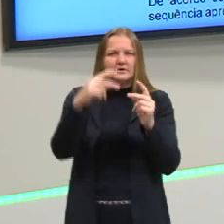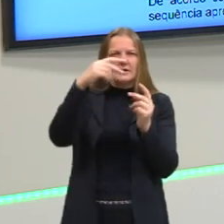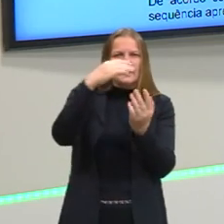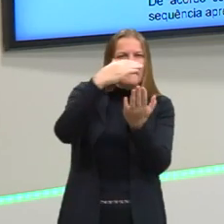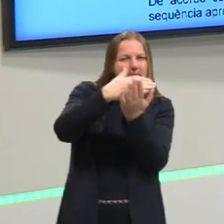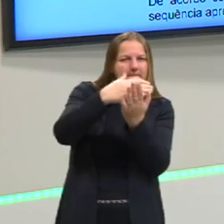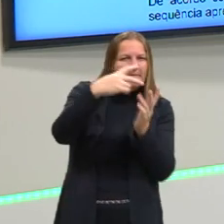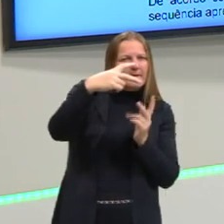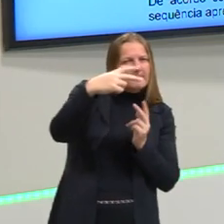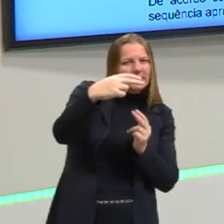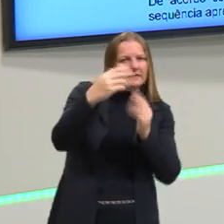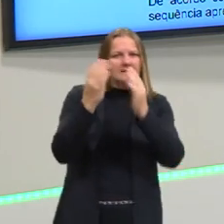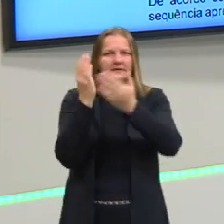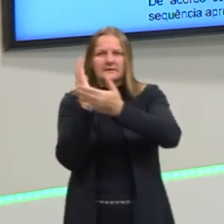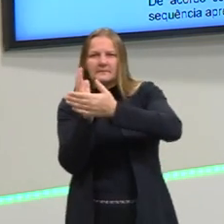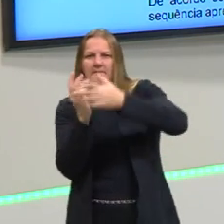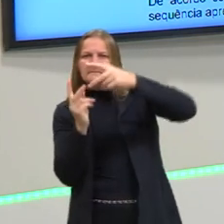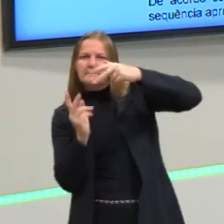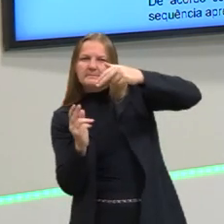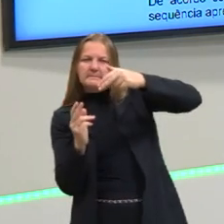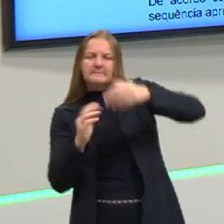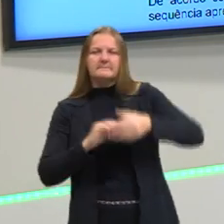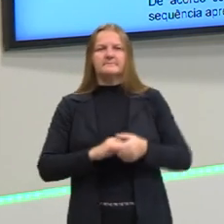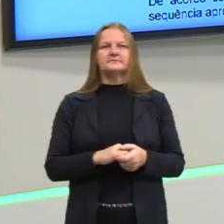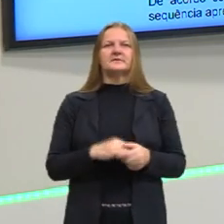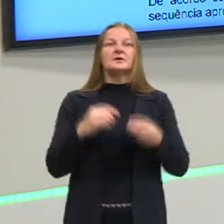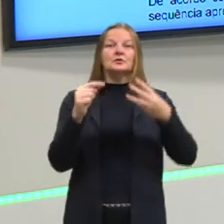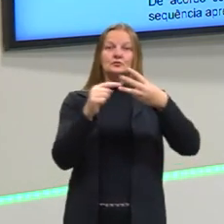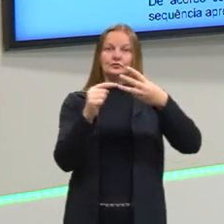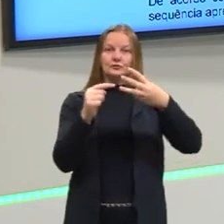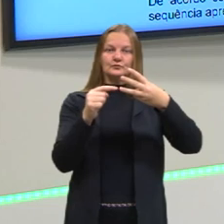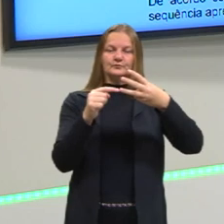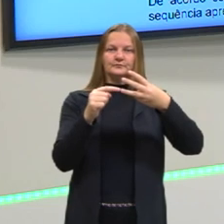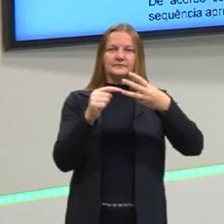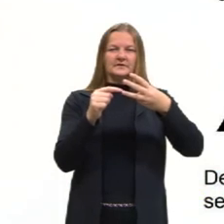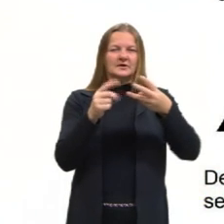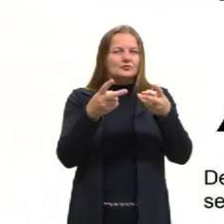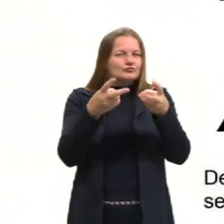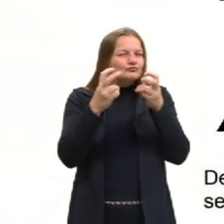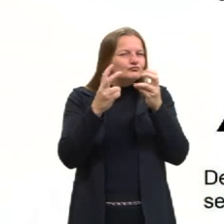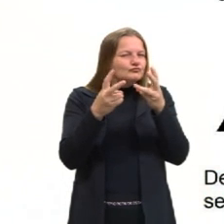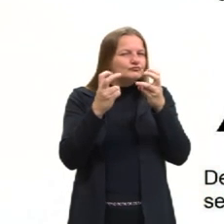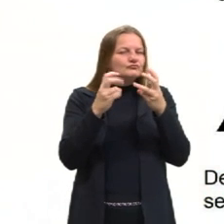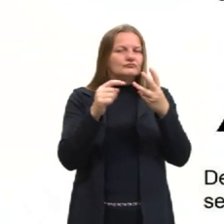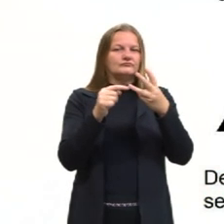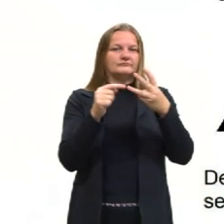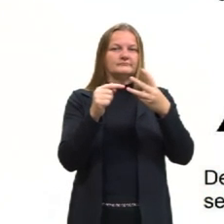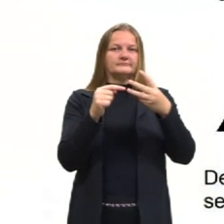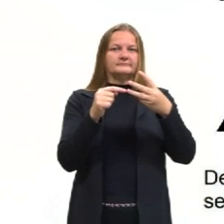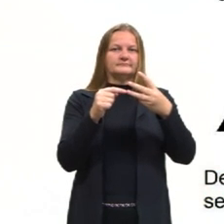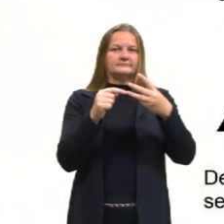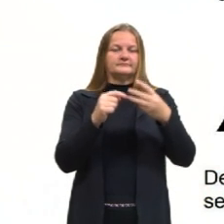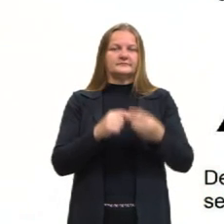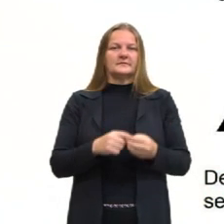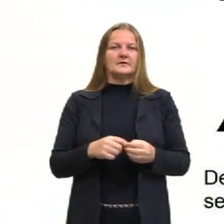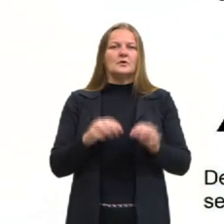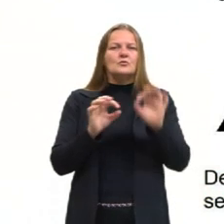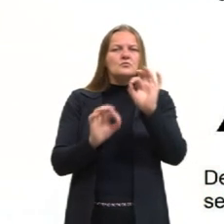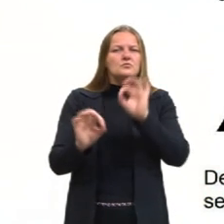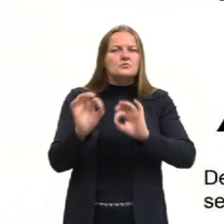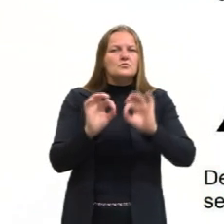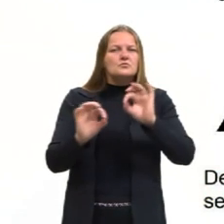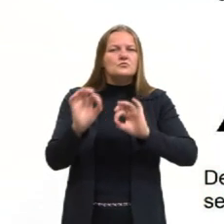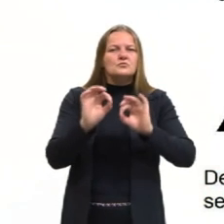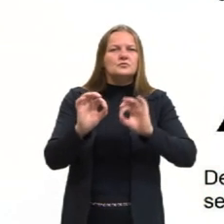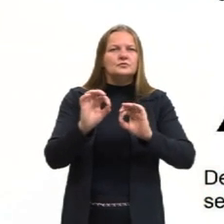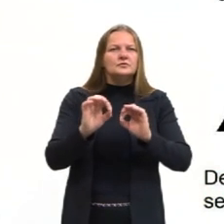Então, item 3, ou seja, o terceiro passo para a gente poder identificar, então, a possível construção de um fractal. Posicione essas cópias